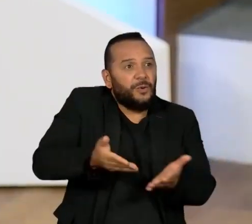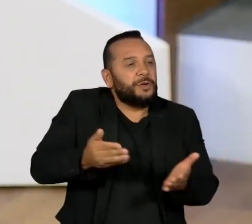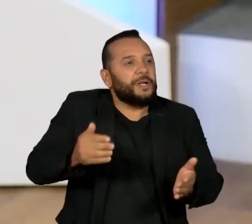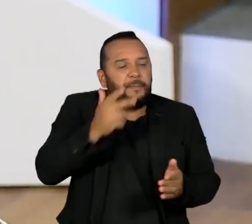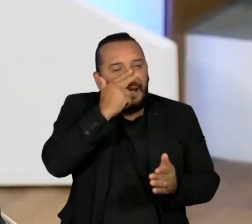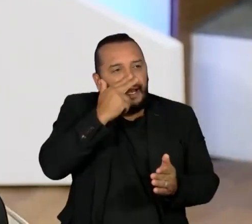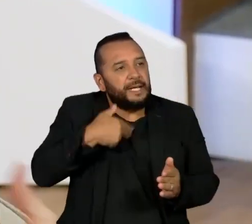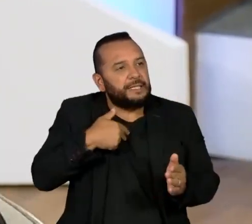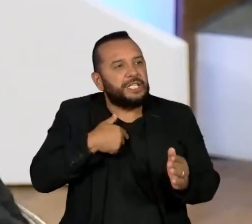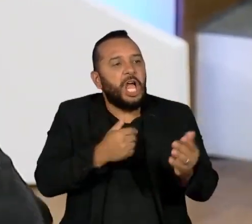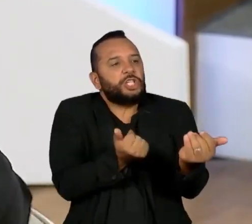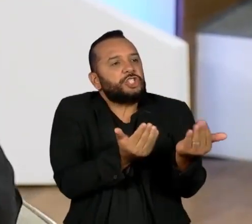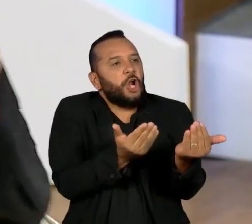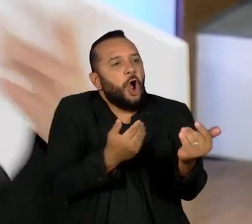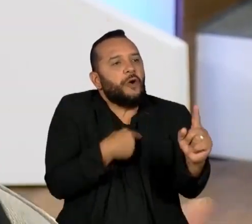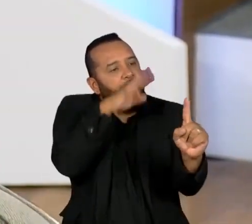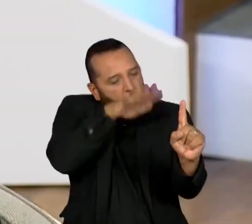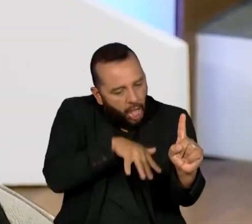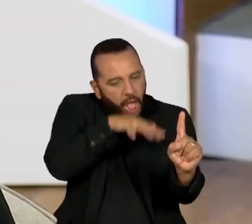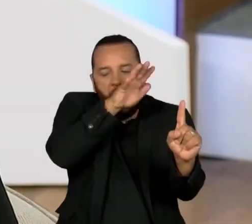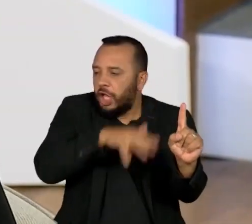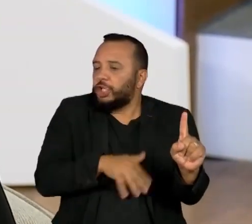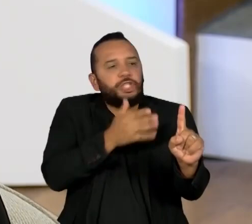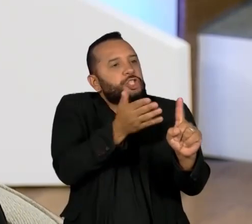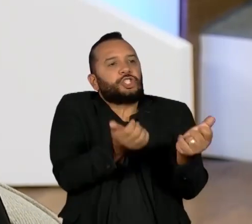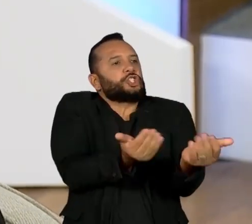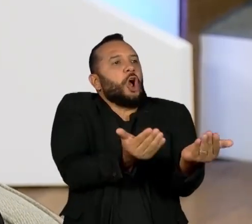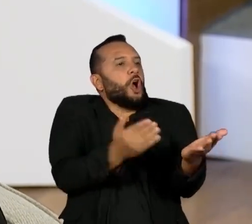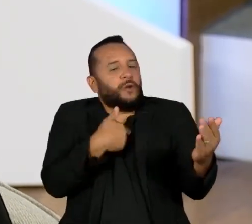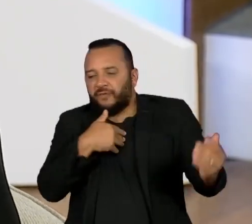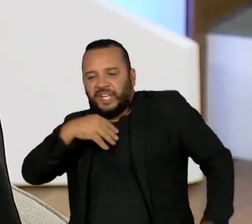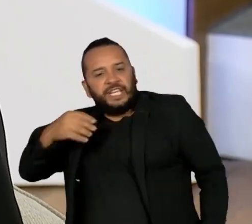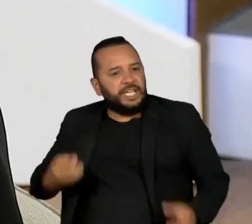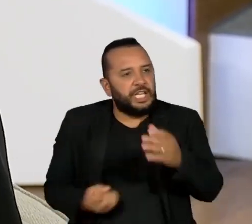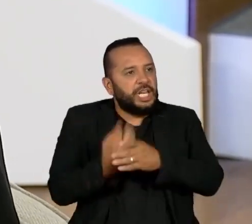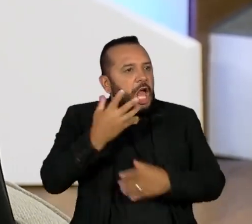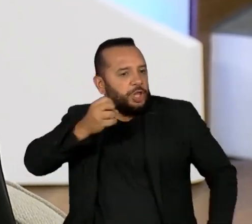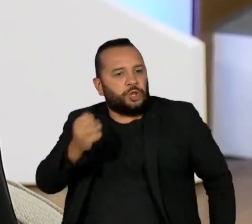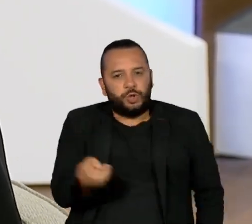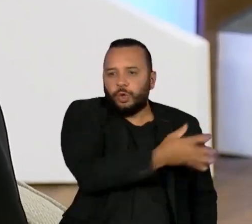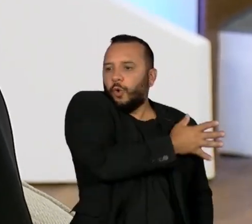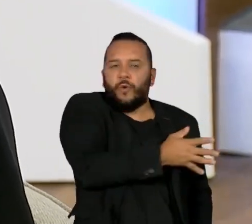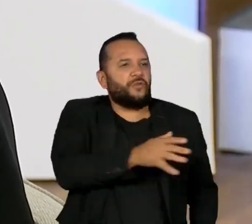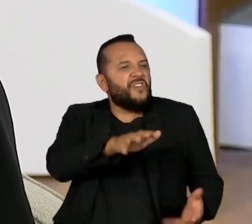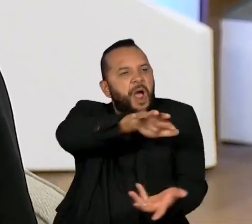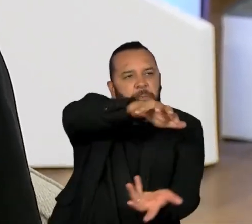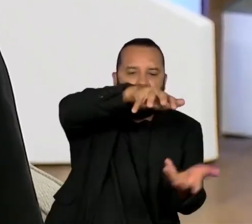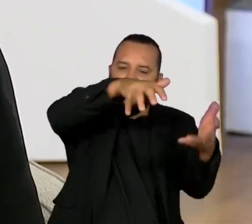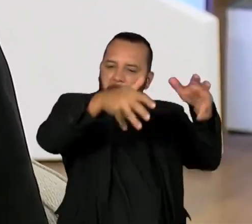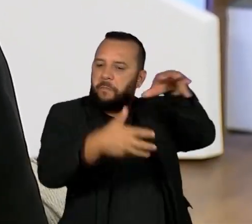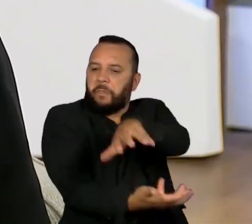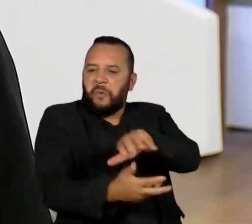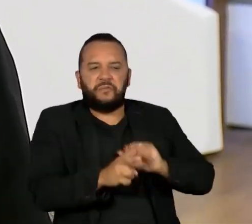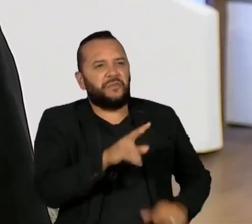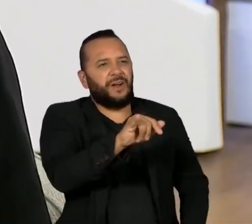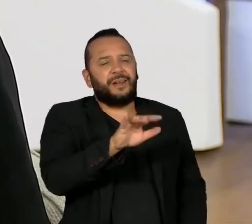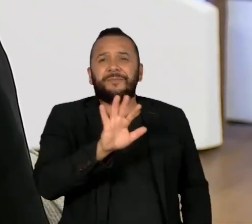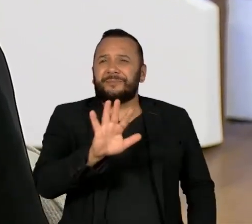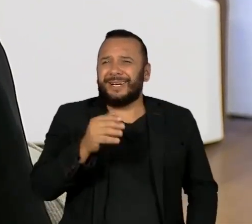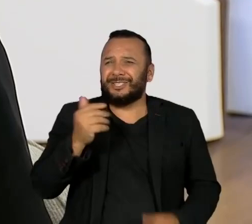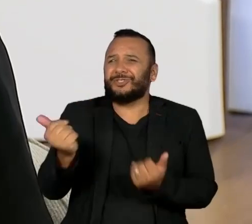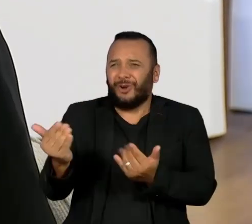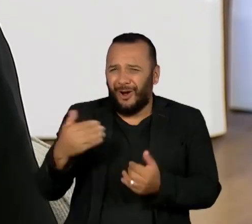ideia de que a juventude sempre trará algo novo e revolucionário, é da juventude, mas a juventude também fala muita